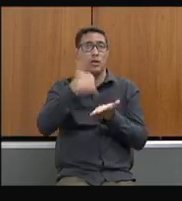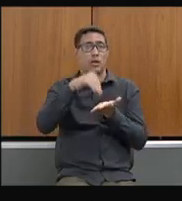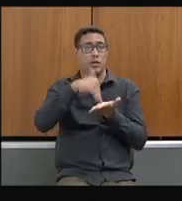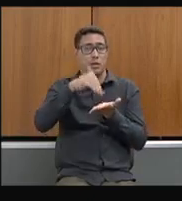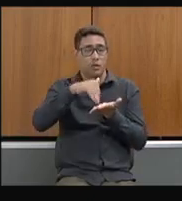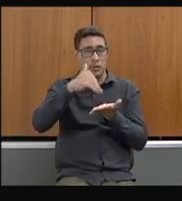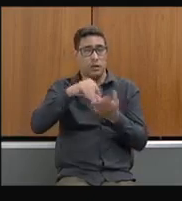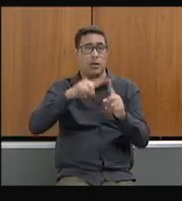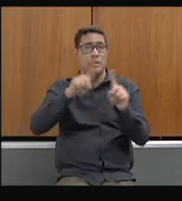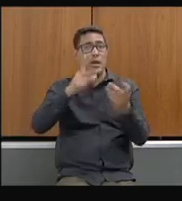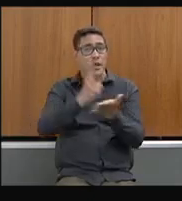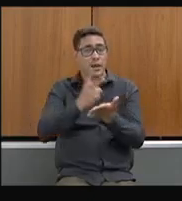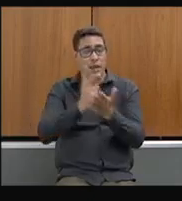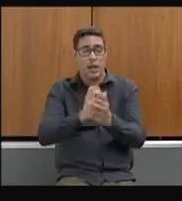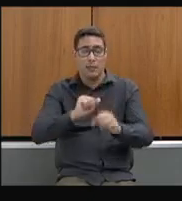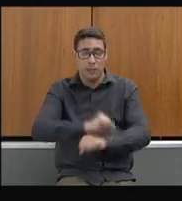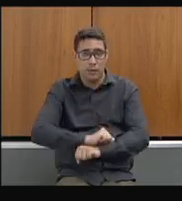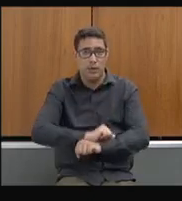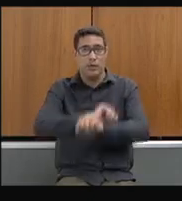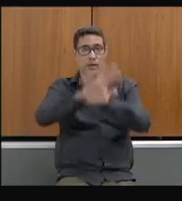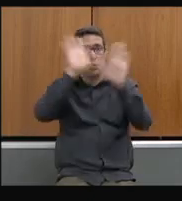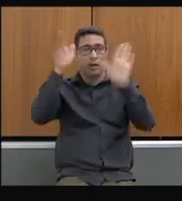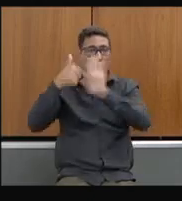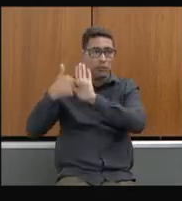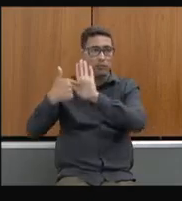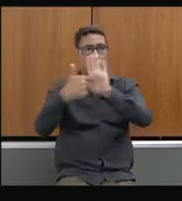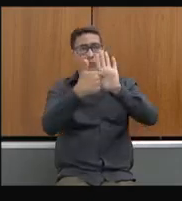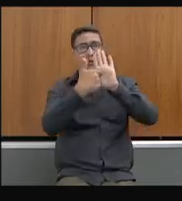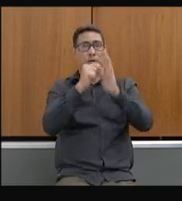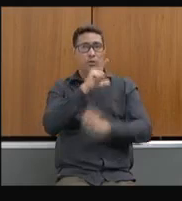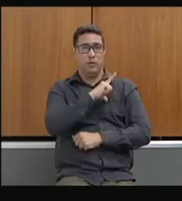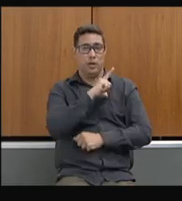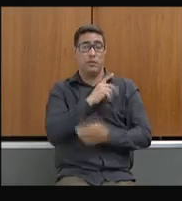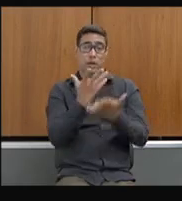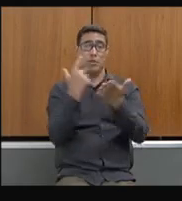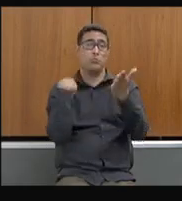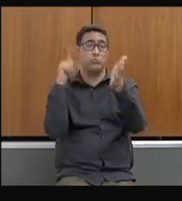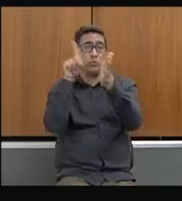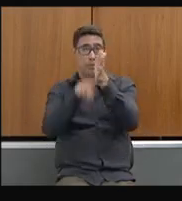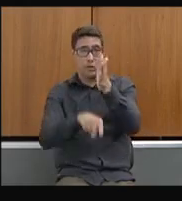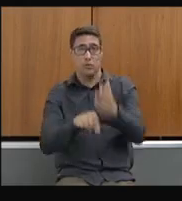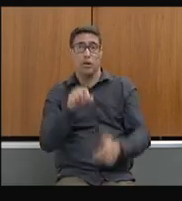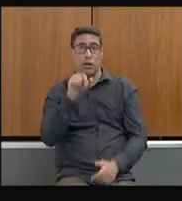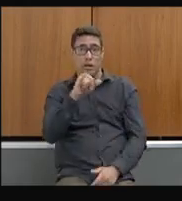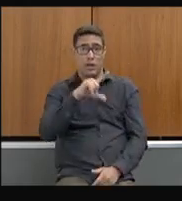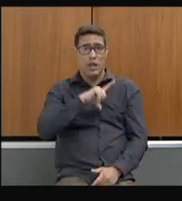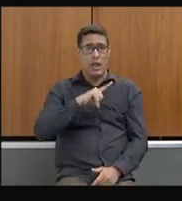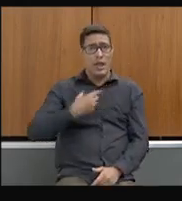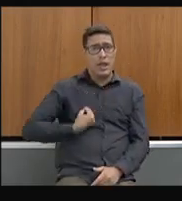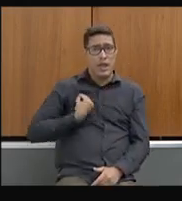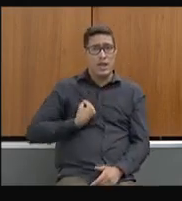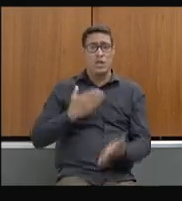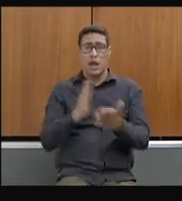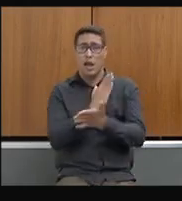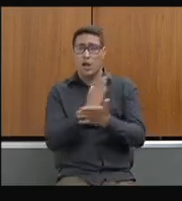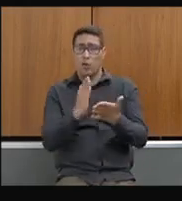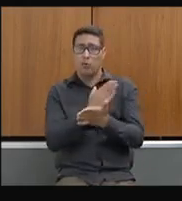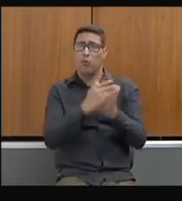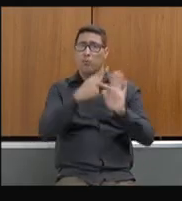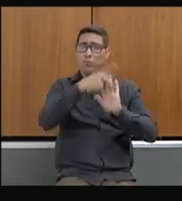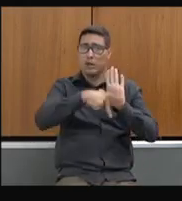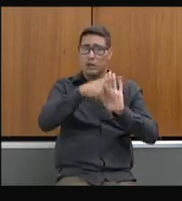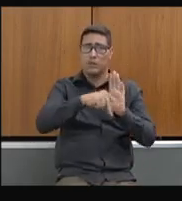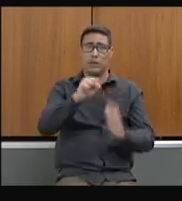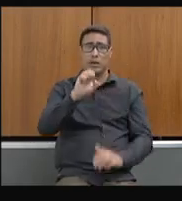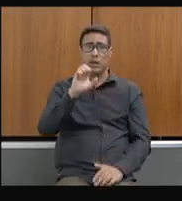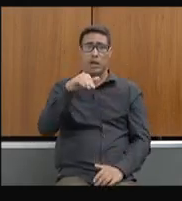sempre aumentando essa transparência. Quero, Marília, aqui te perguntar se existe algum planejamento da SEMAD para